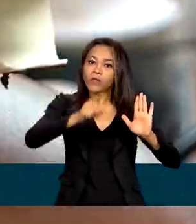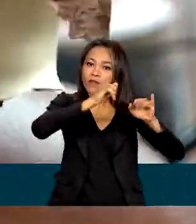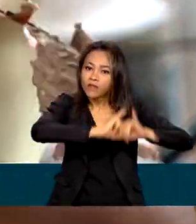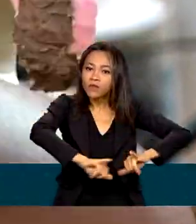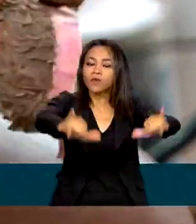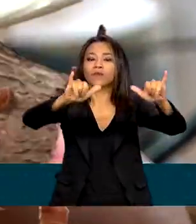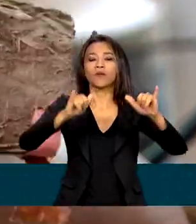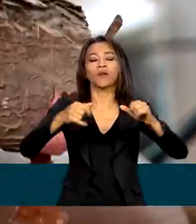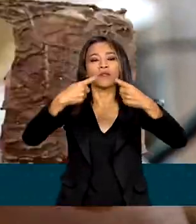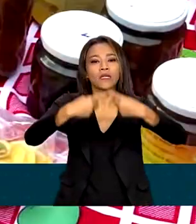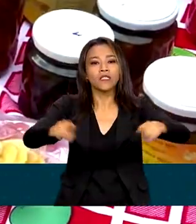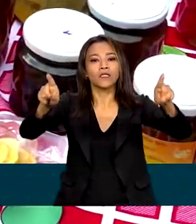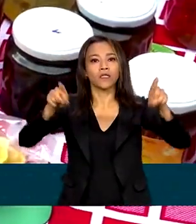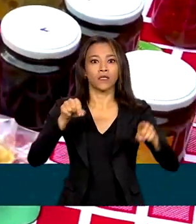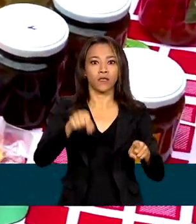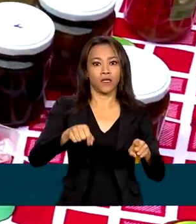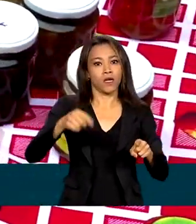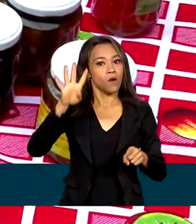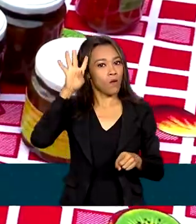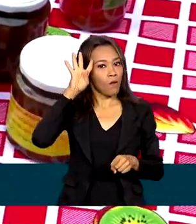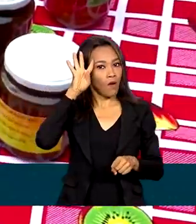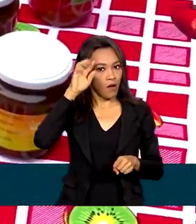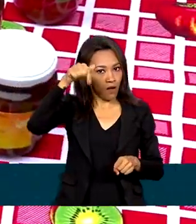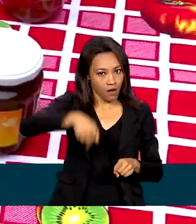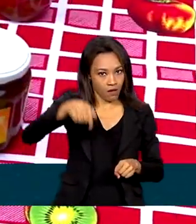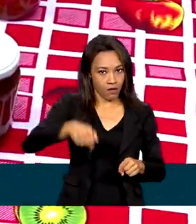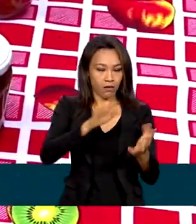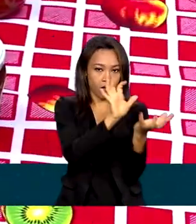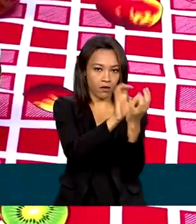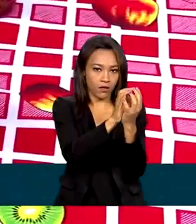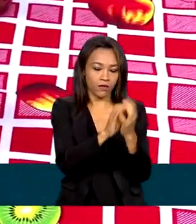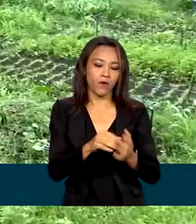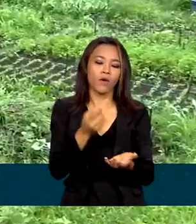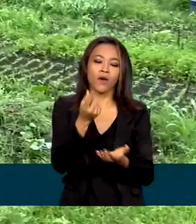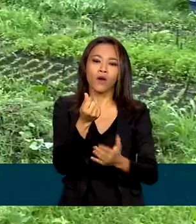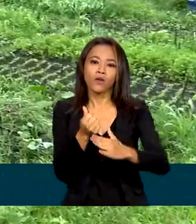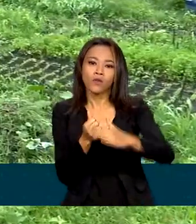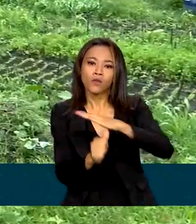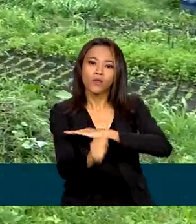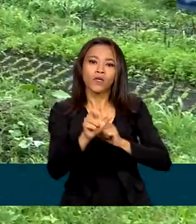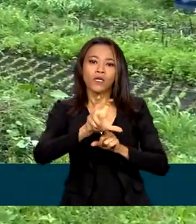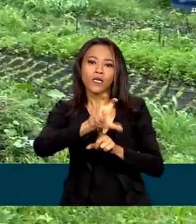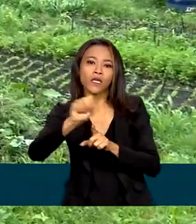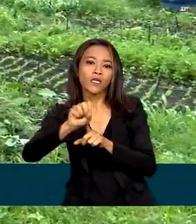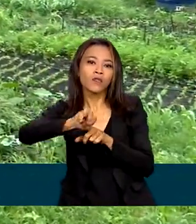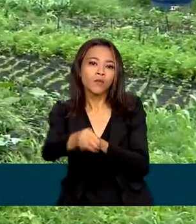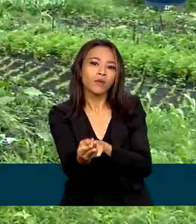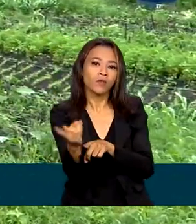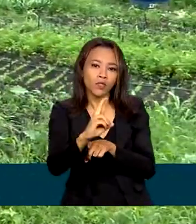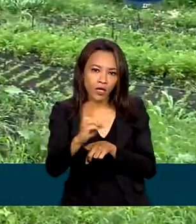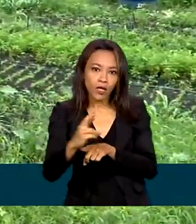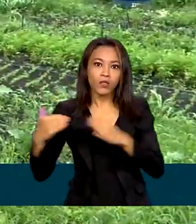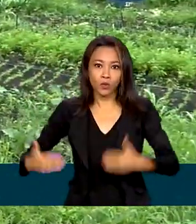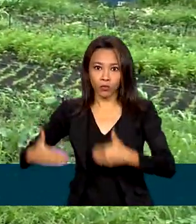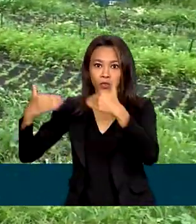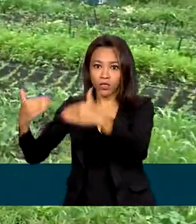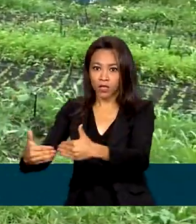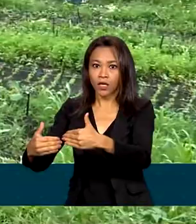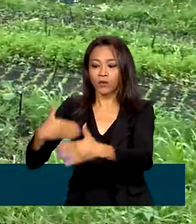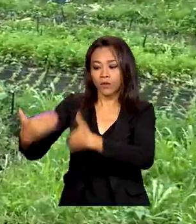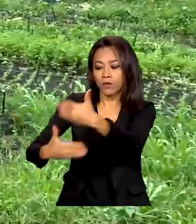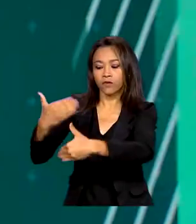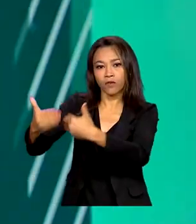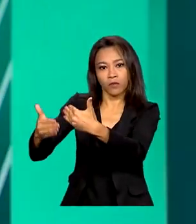Lula nesta quarta-feira em Recife, com um orçamento de 500 milhões de reais, segundo o Ministério do Desenvolvimento